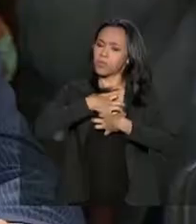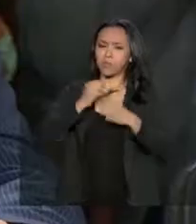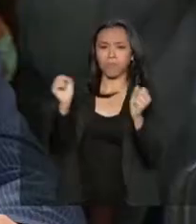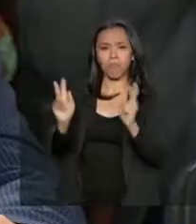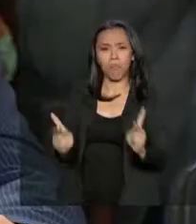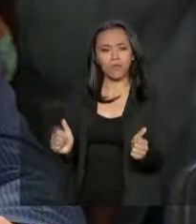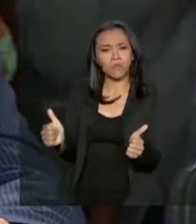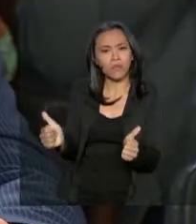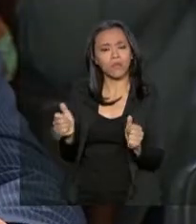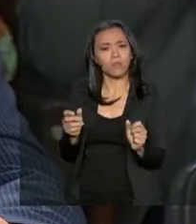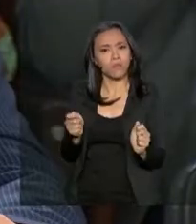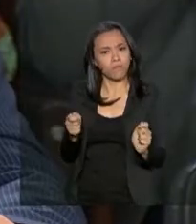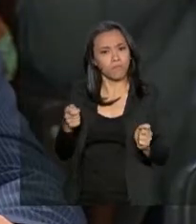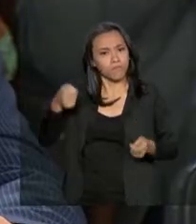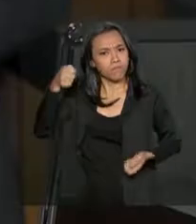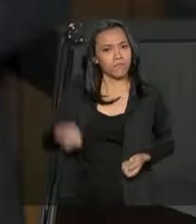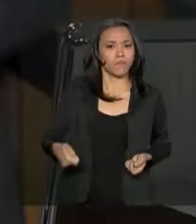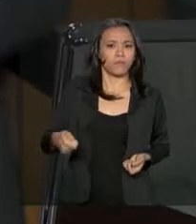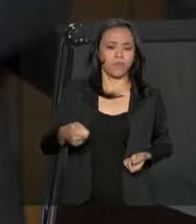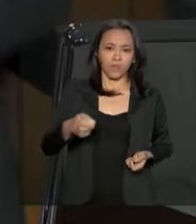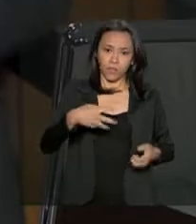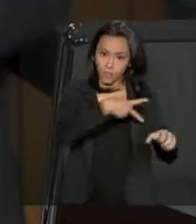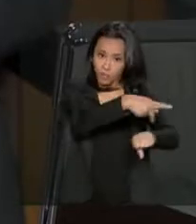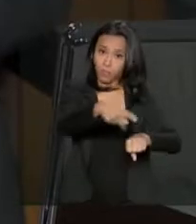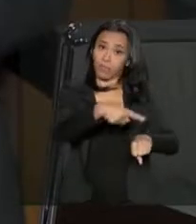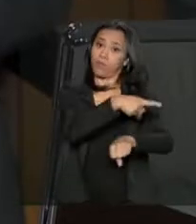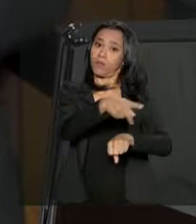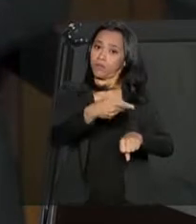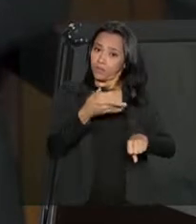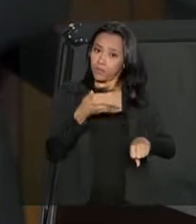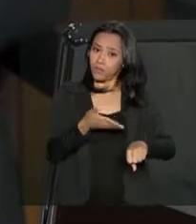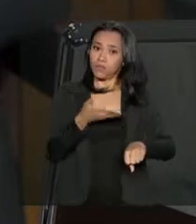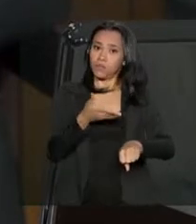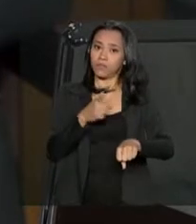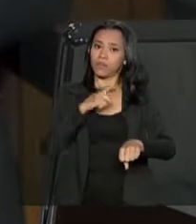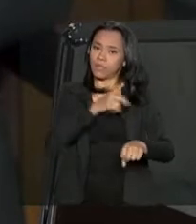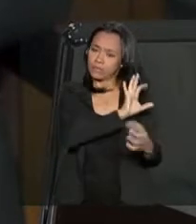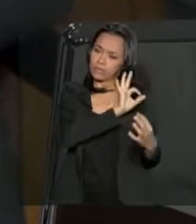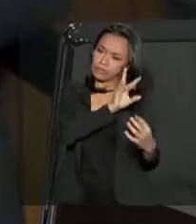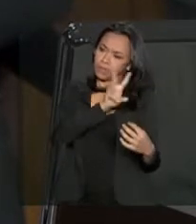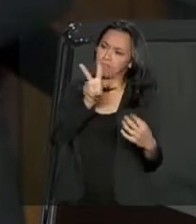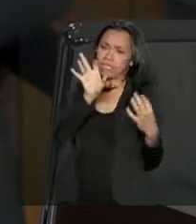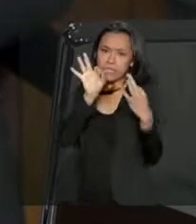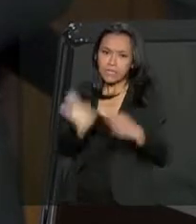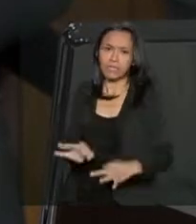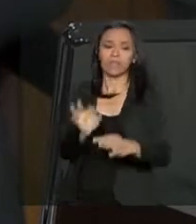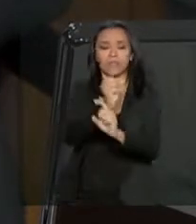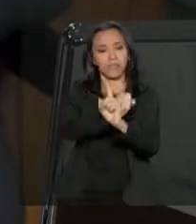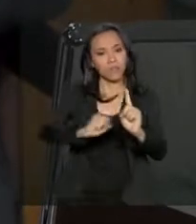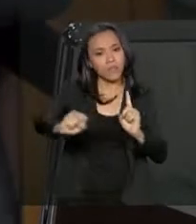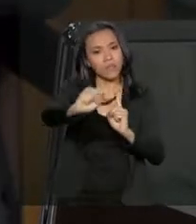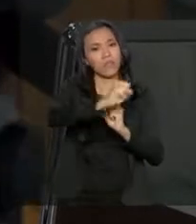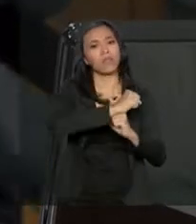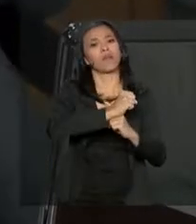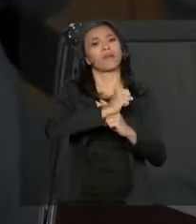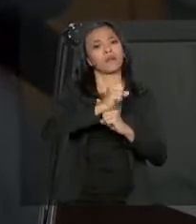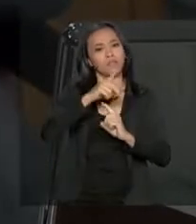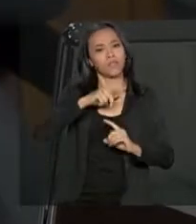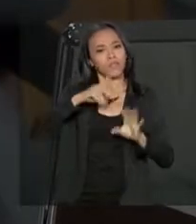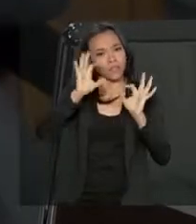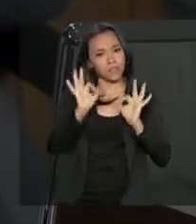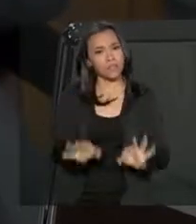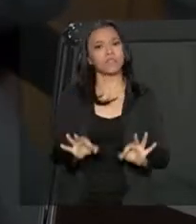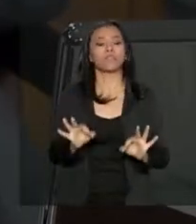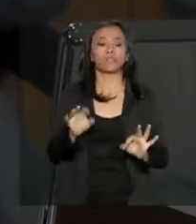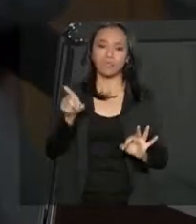firmeza e o Estado brasileiro com absoluta certeza, a sociedade brasileira com absoluta certeza, a